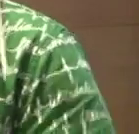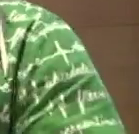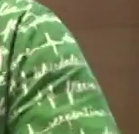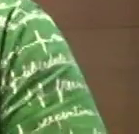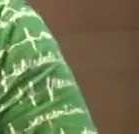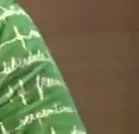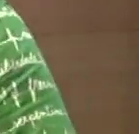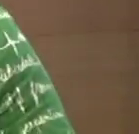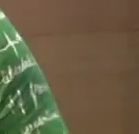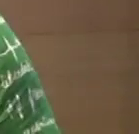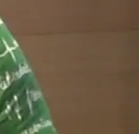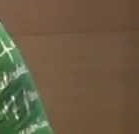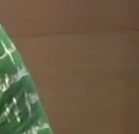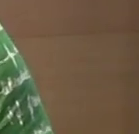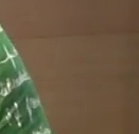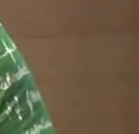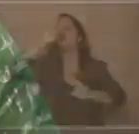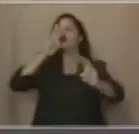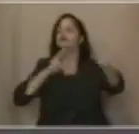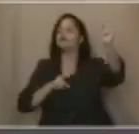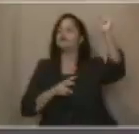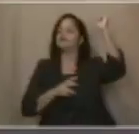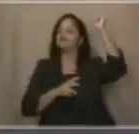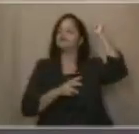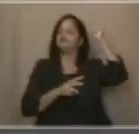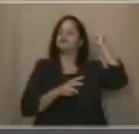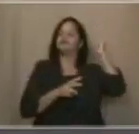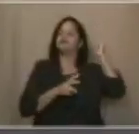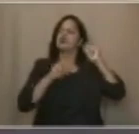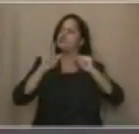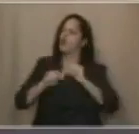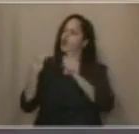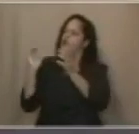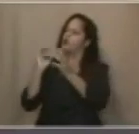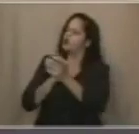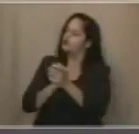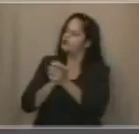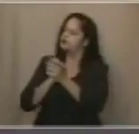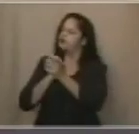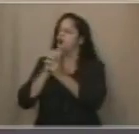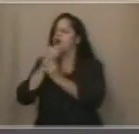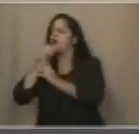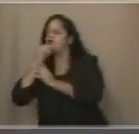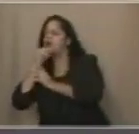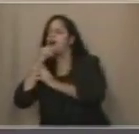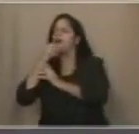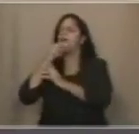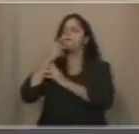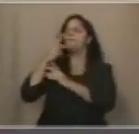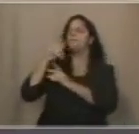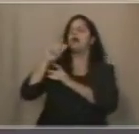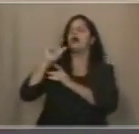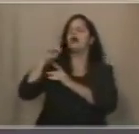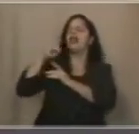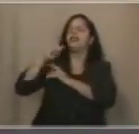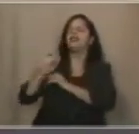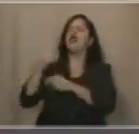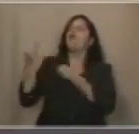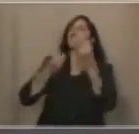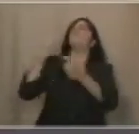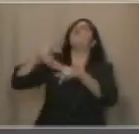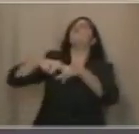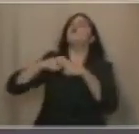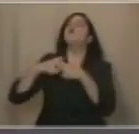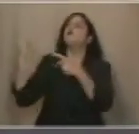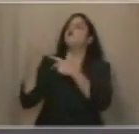foi contada em forma de repente. Não é que um casal paranaense, eu não sei porque é que cargas d'água foram se juntar lá